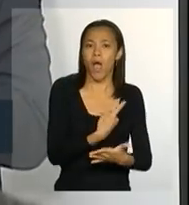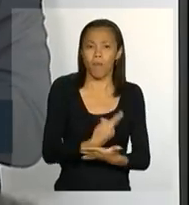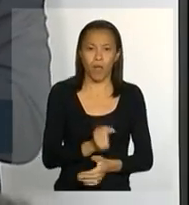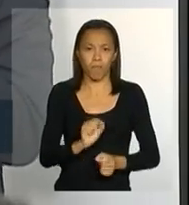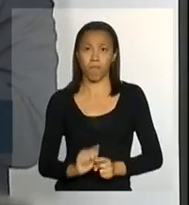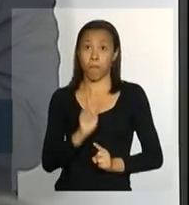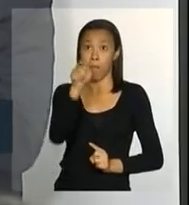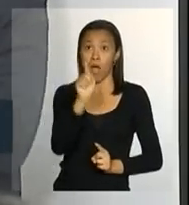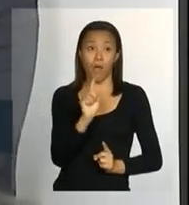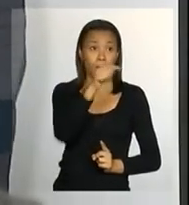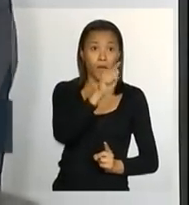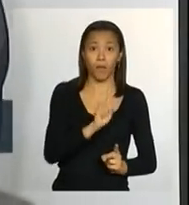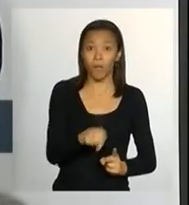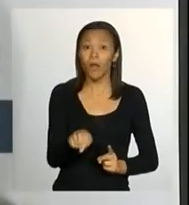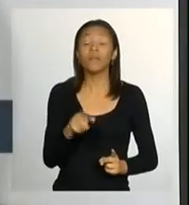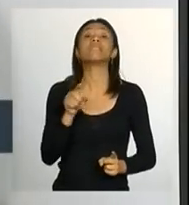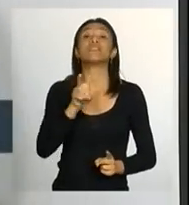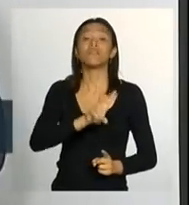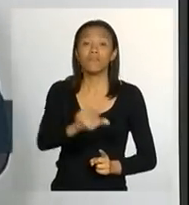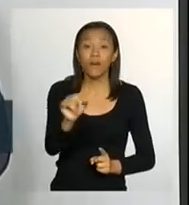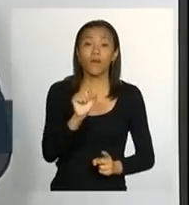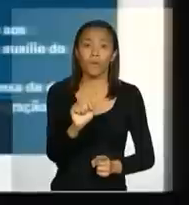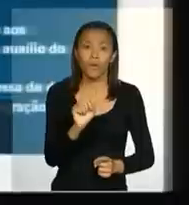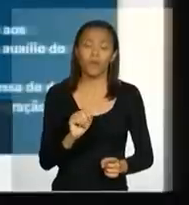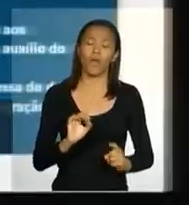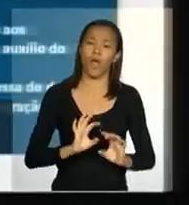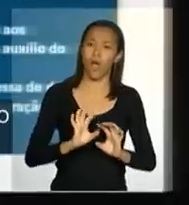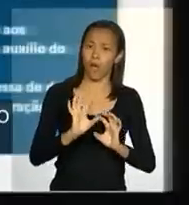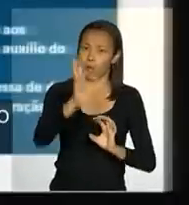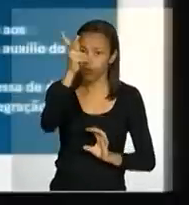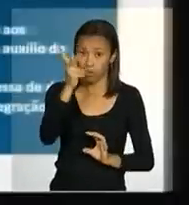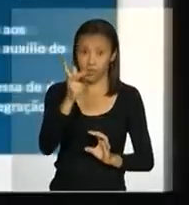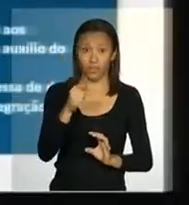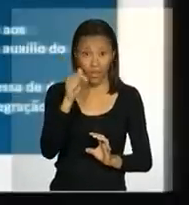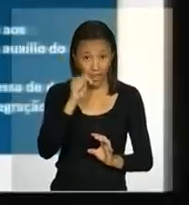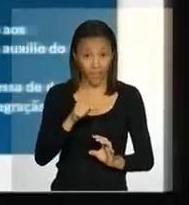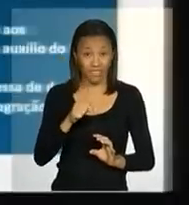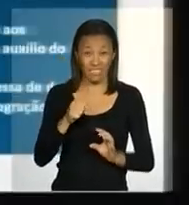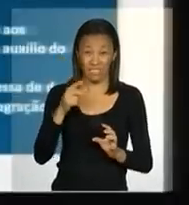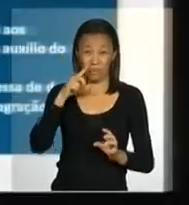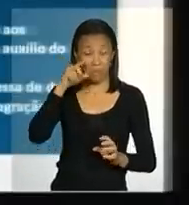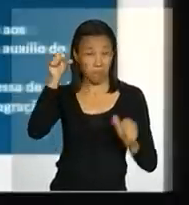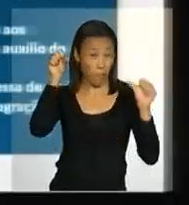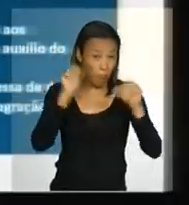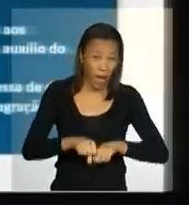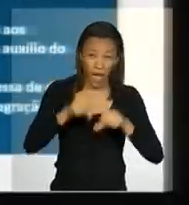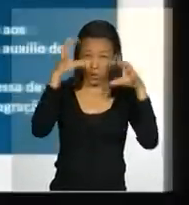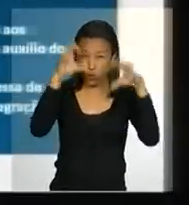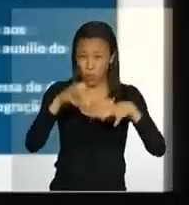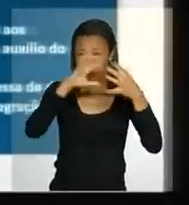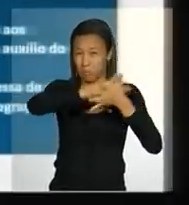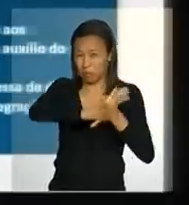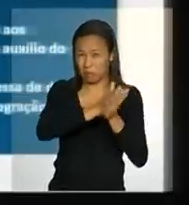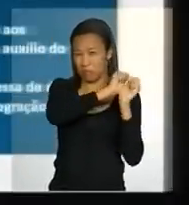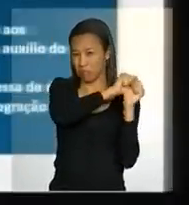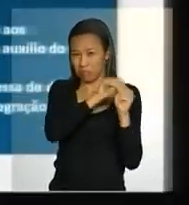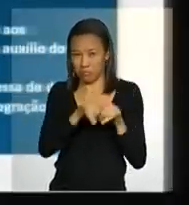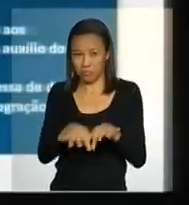ou pelo menos na região onde iriam ocorrer esses eventos mais extremos. e nós então